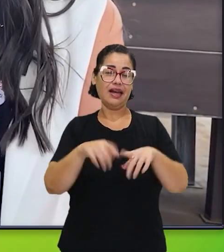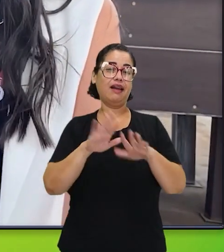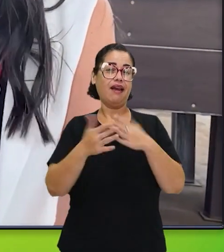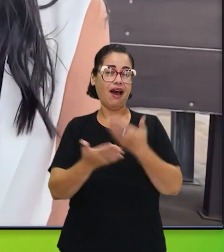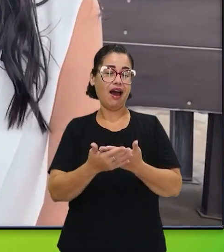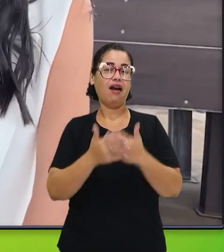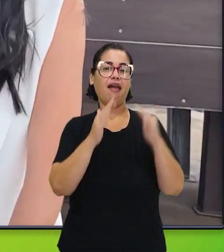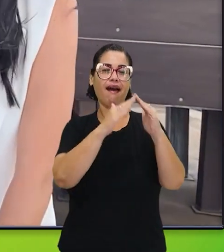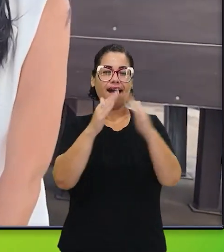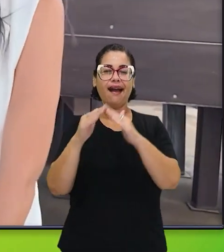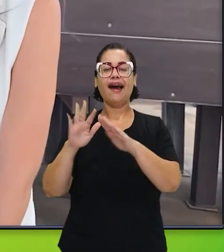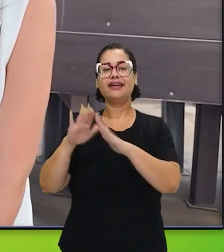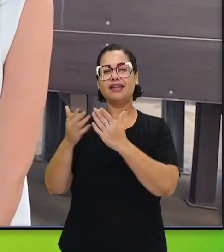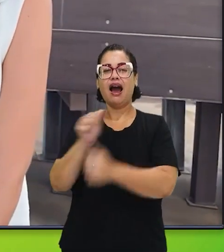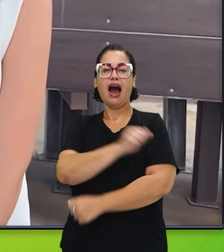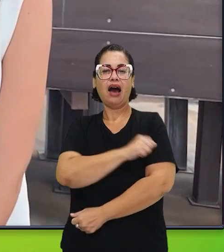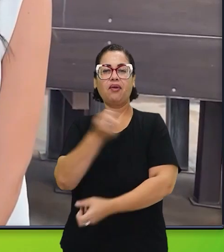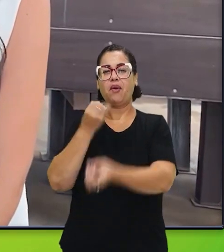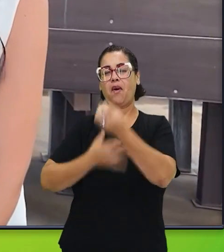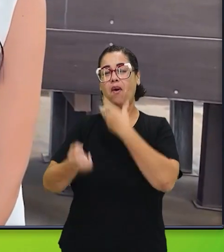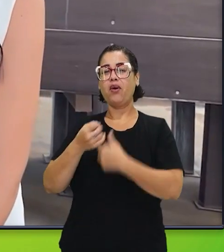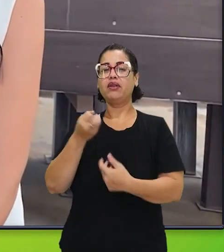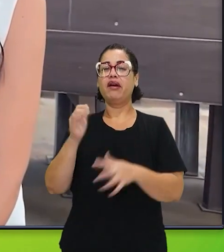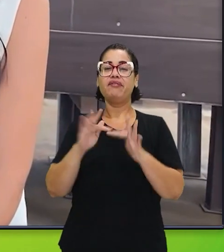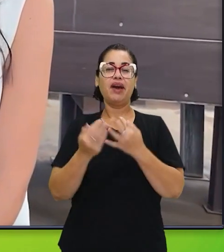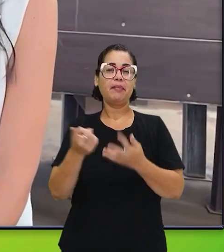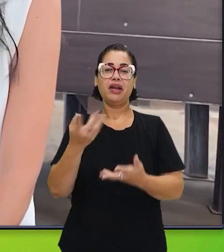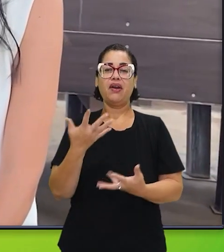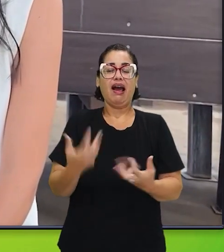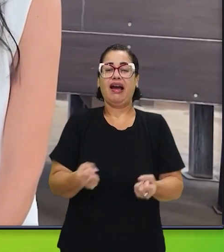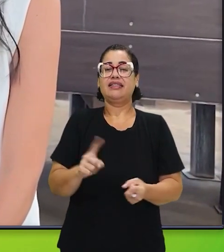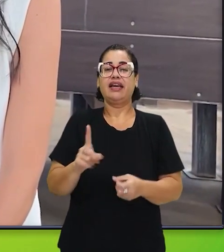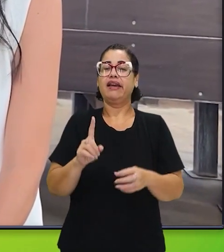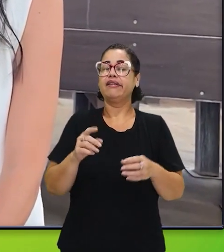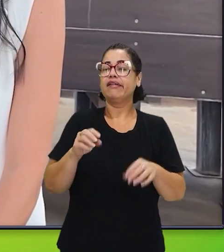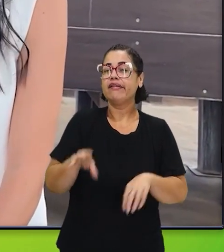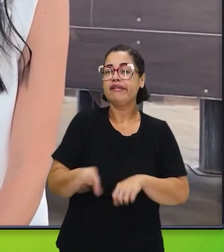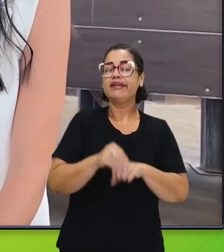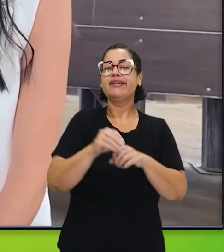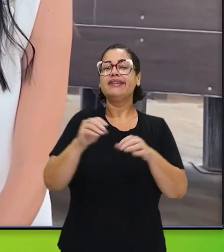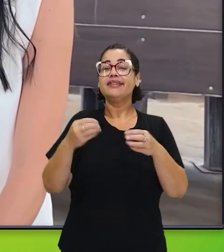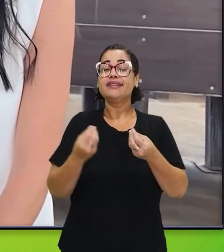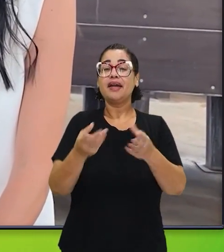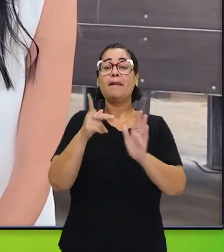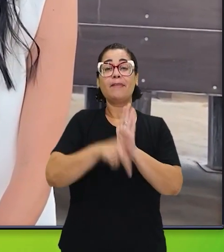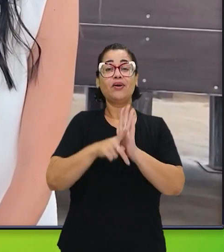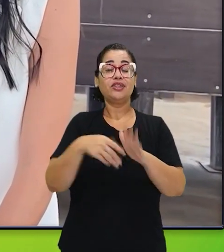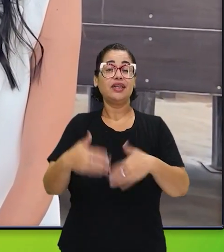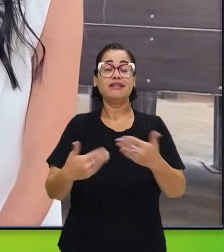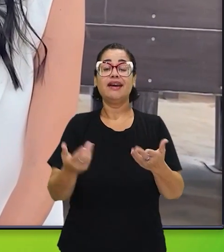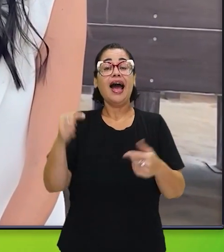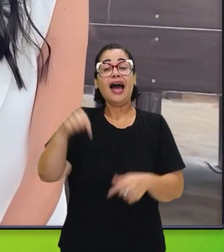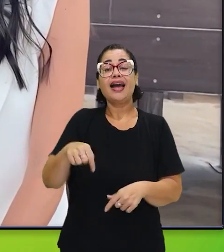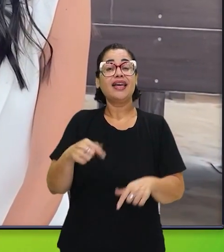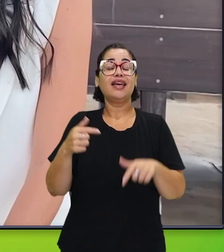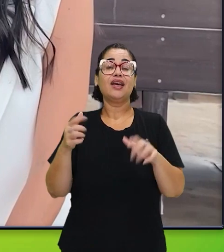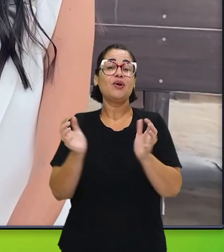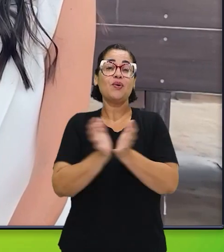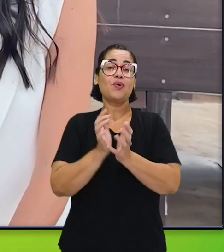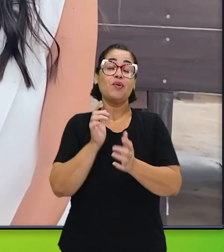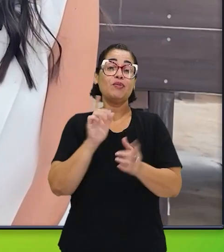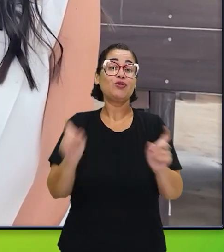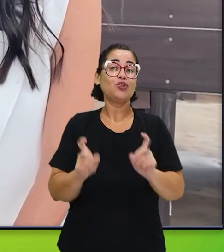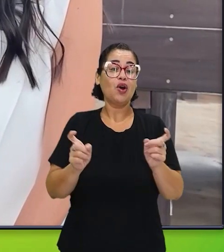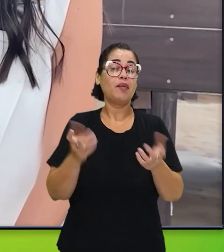vezes, quando a gente fala isso na sala de aula, né? Quando chegam nas casas, os nossos estudantes, às vezes, relatam uma certa dificuldade em plantar isso.